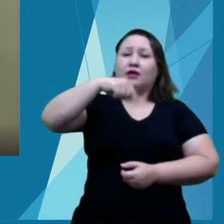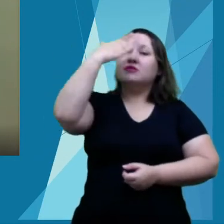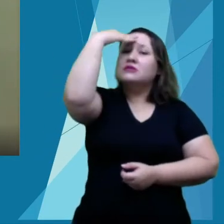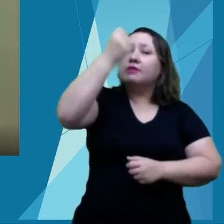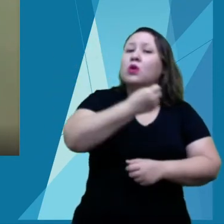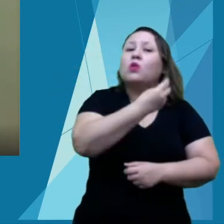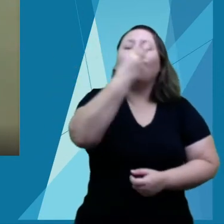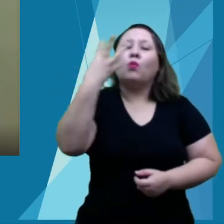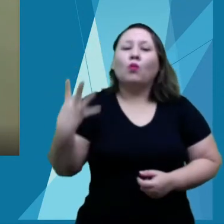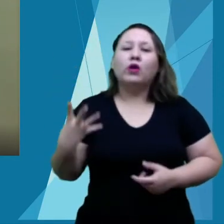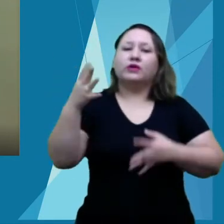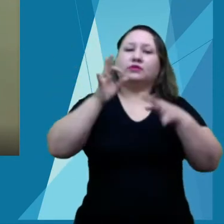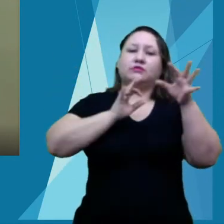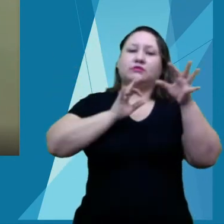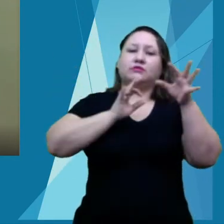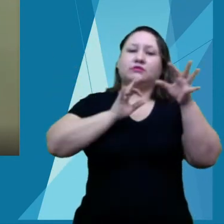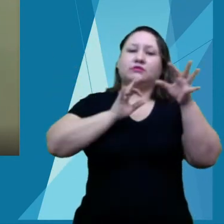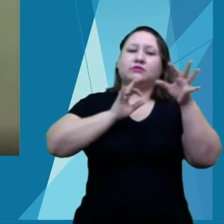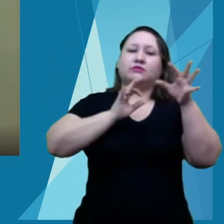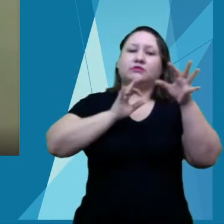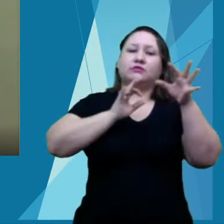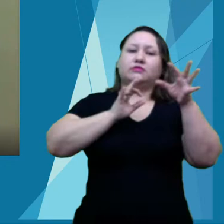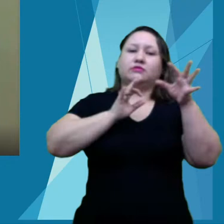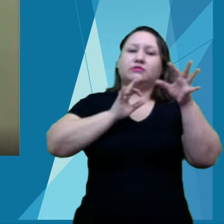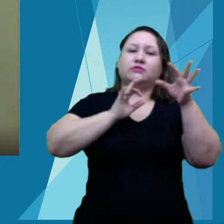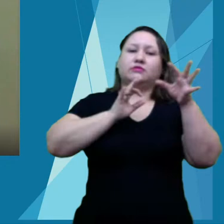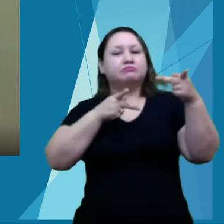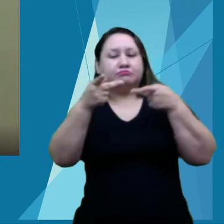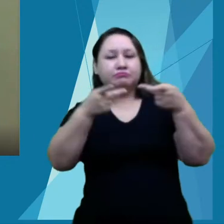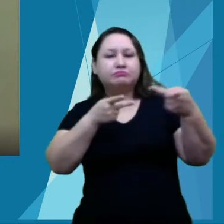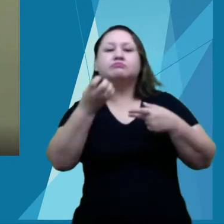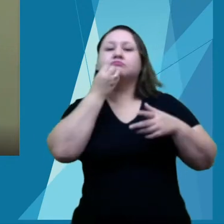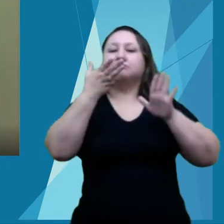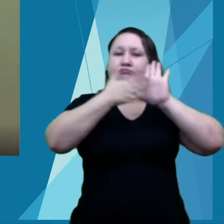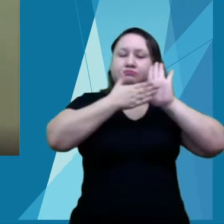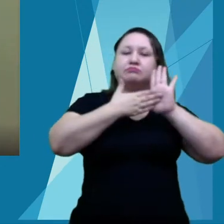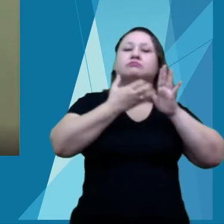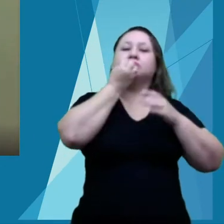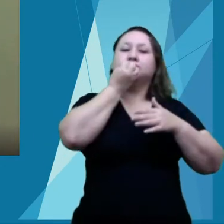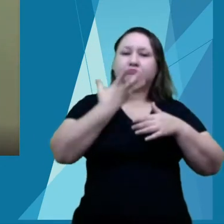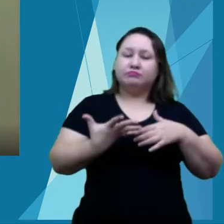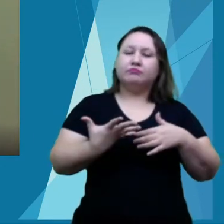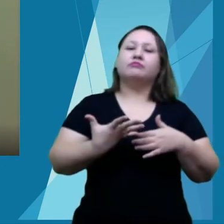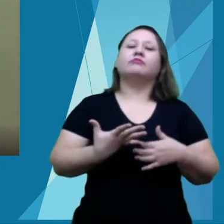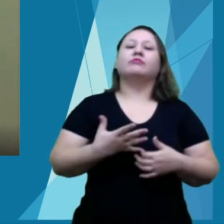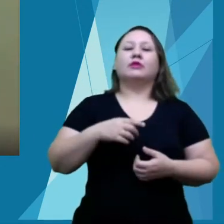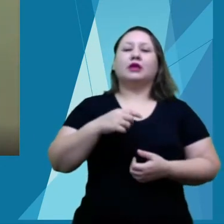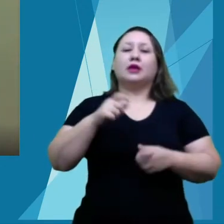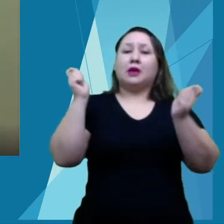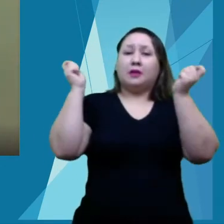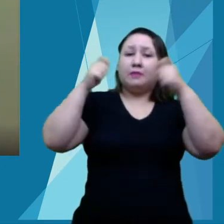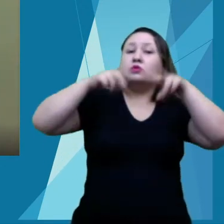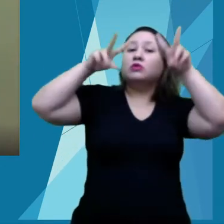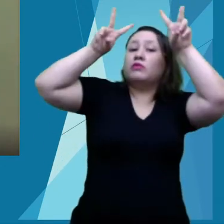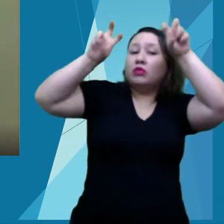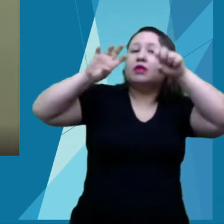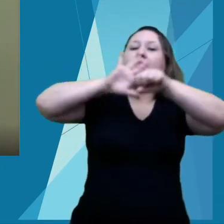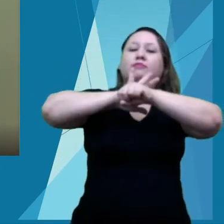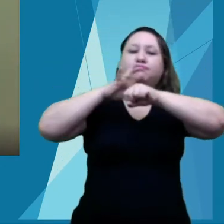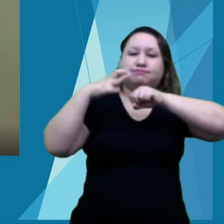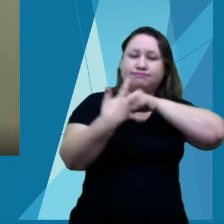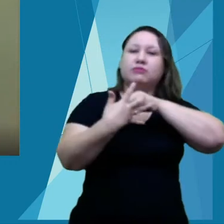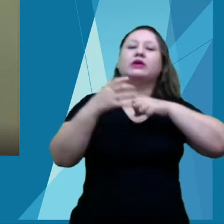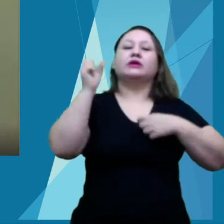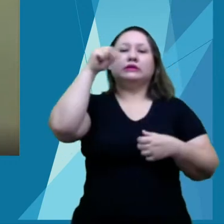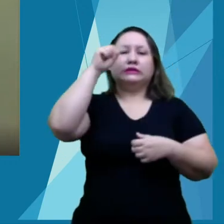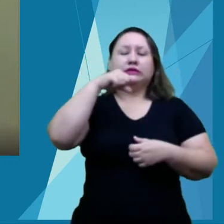institucionalizados, onde destes, 13 projetos são de total enfrentamento ao Covid-19. São